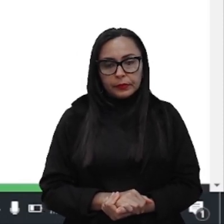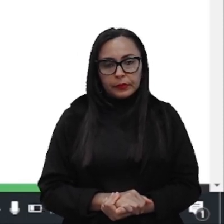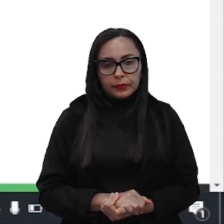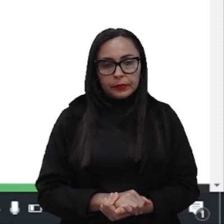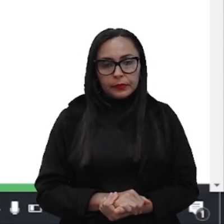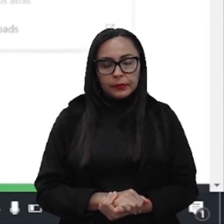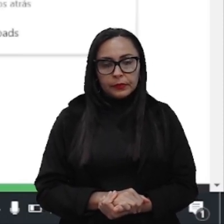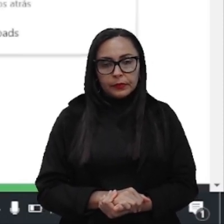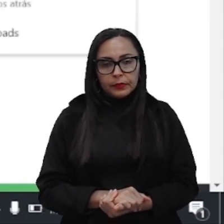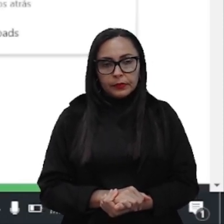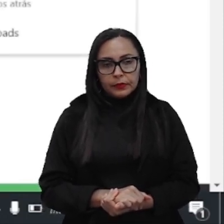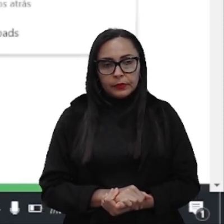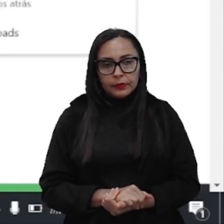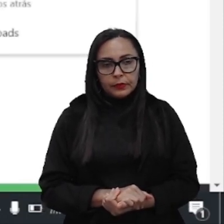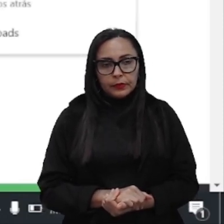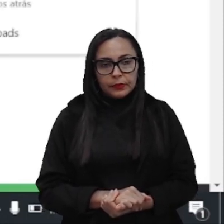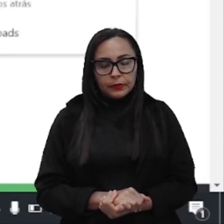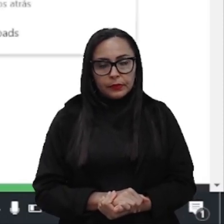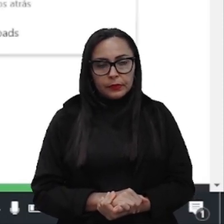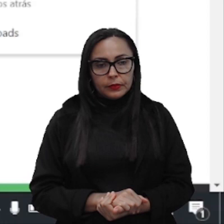Demora só um pouquinho, né,